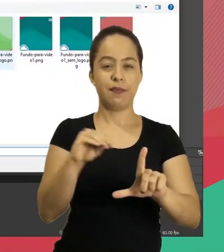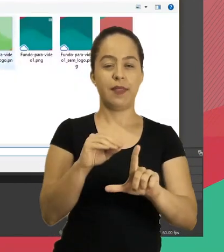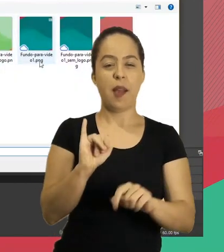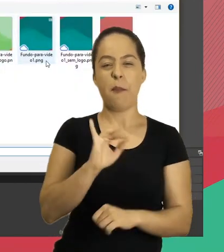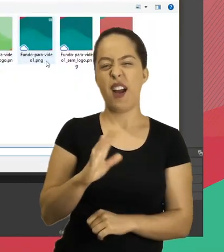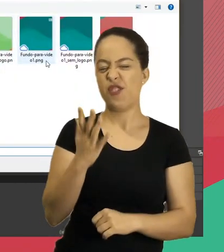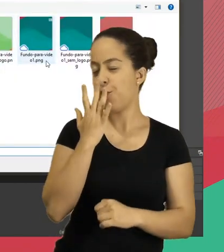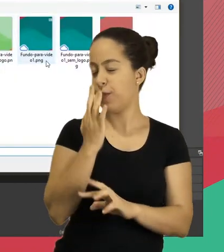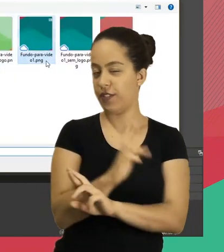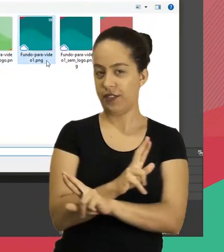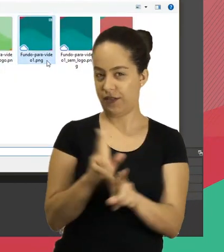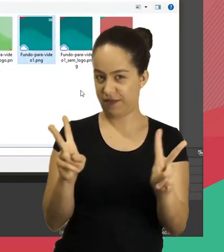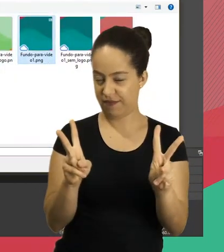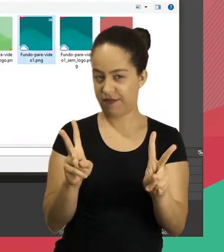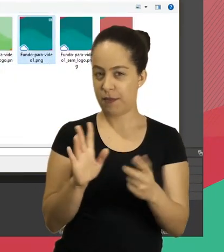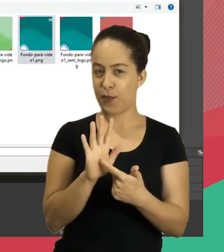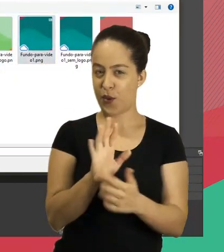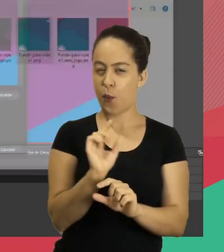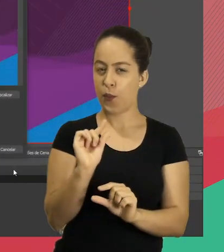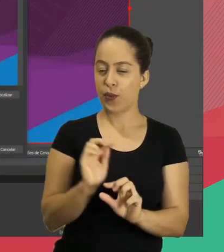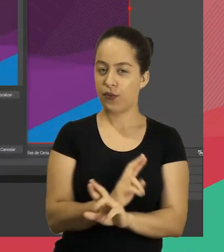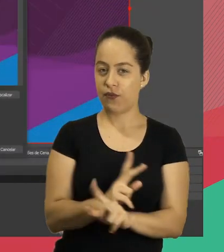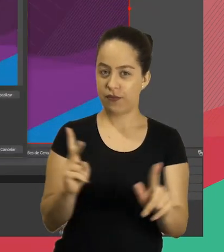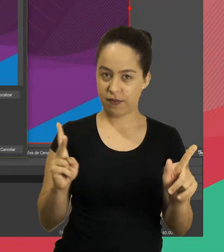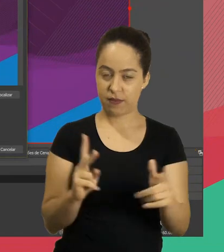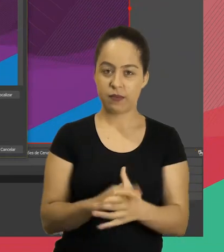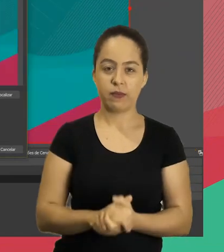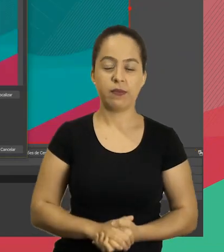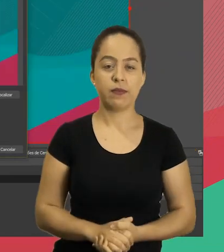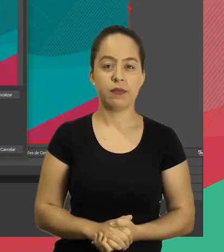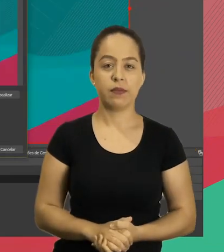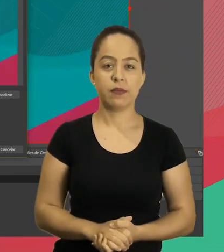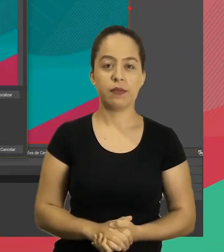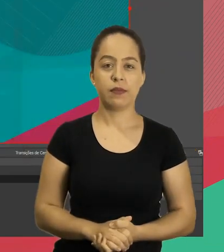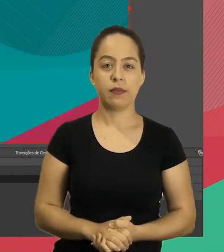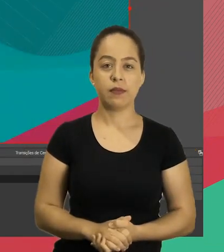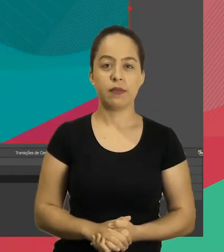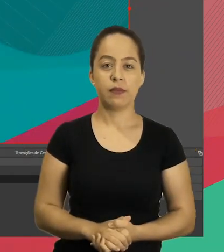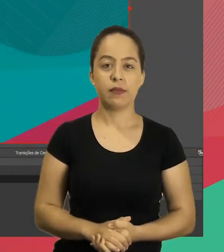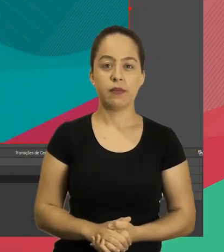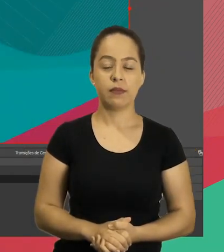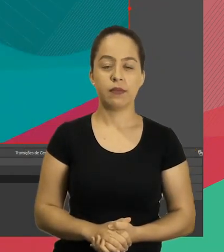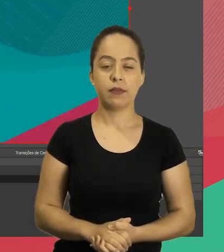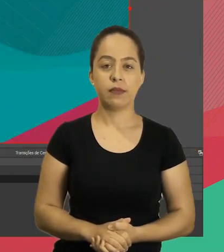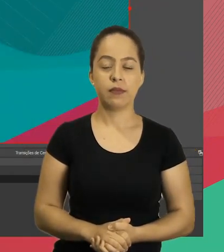Vou colocar uma imagem de uma cor diferente. Para dar um diferenciado.